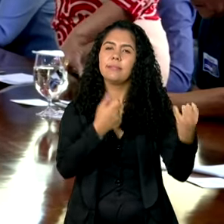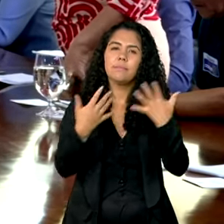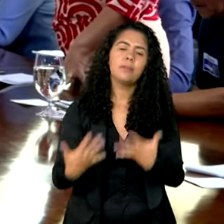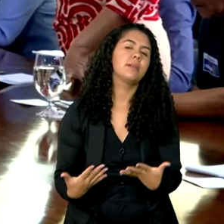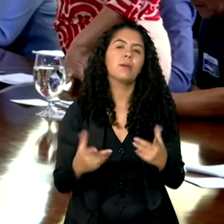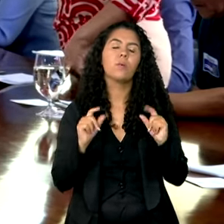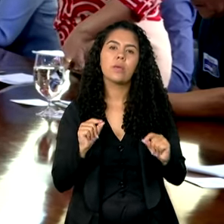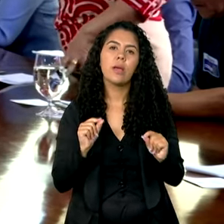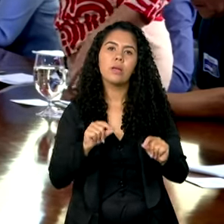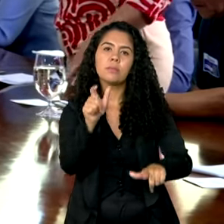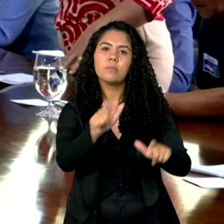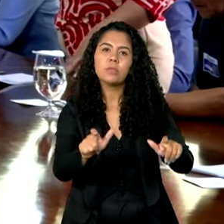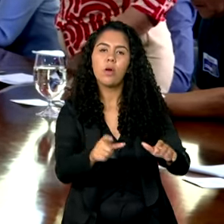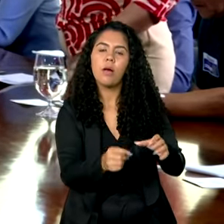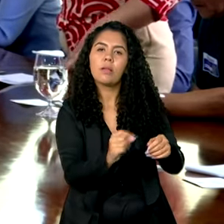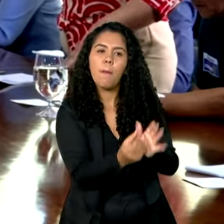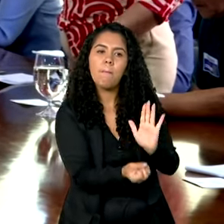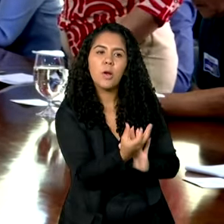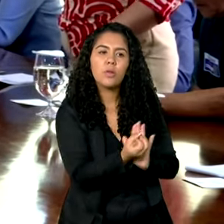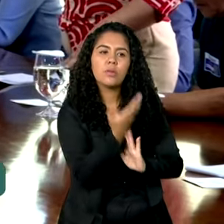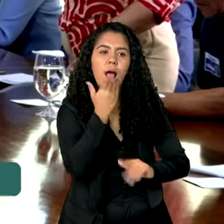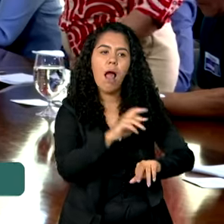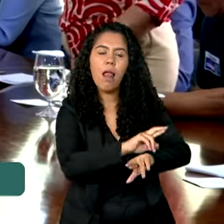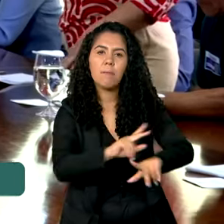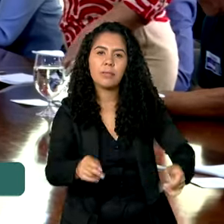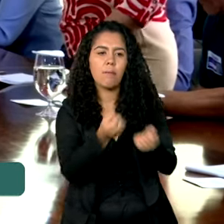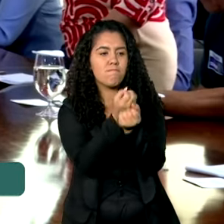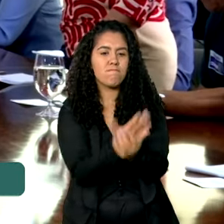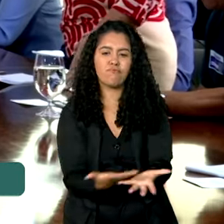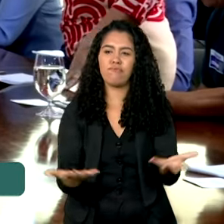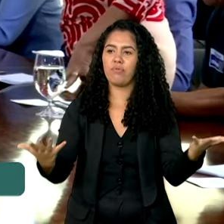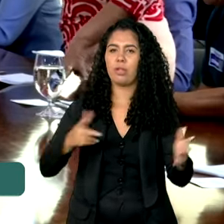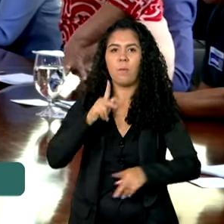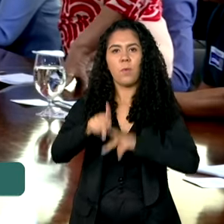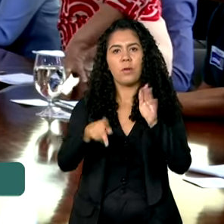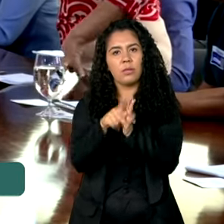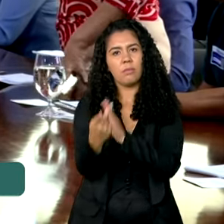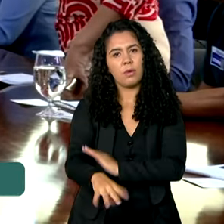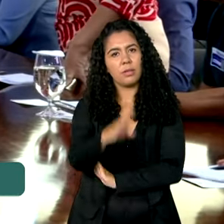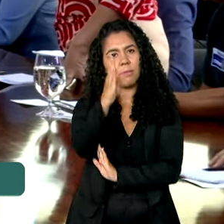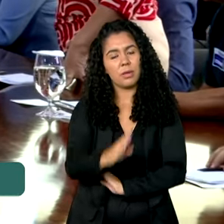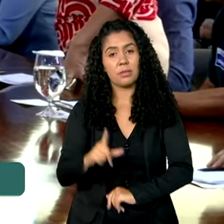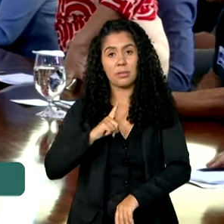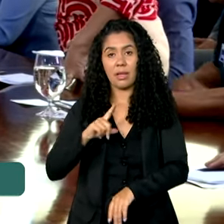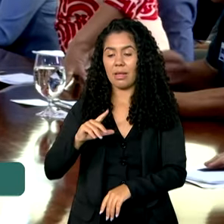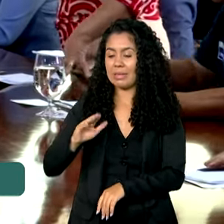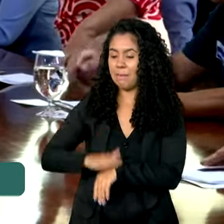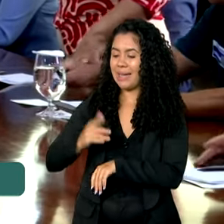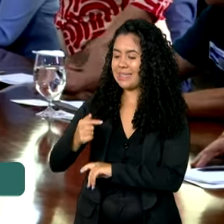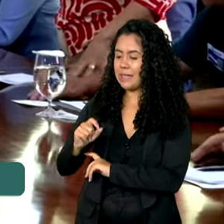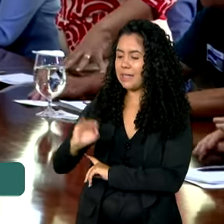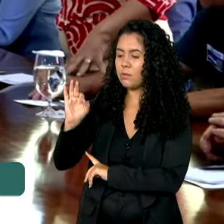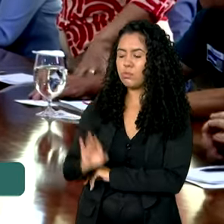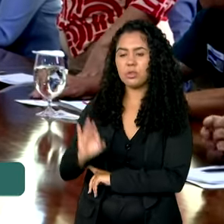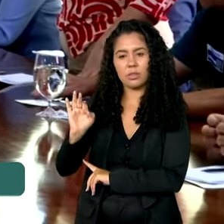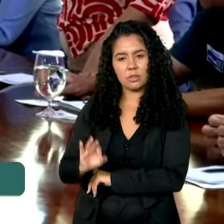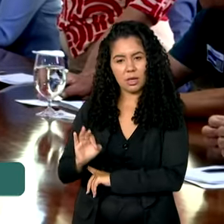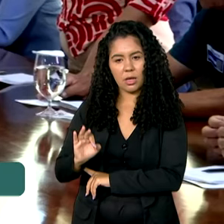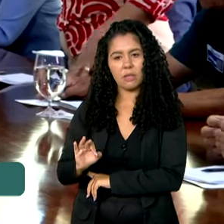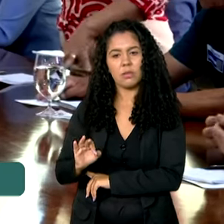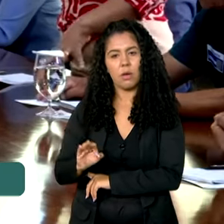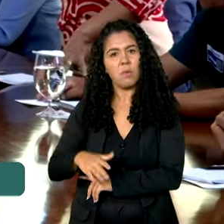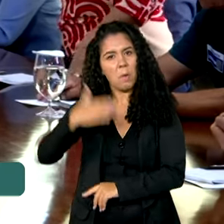quem produz alimento que vai para a mesa do povo brasileiro. E é mais de 70%. Foi mais que